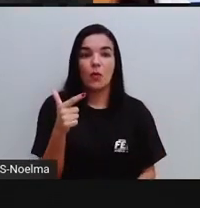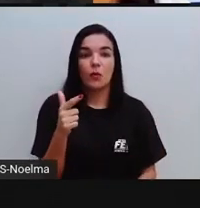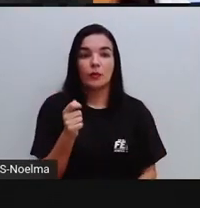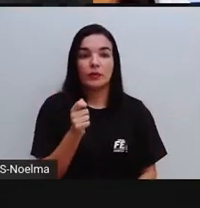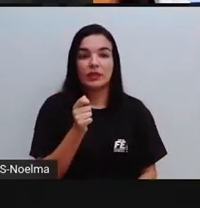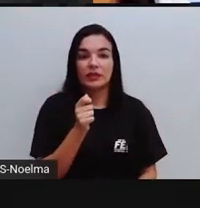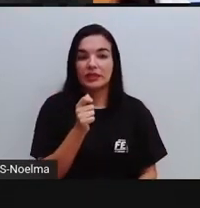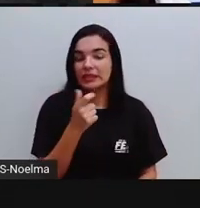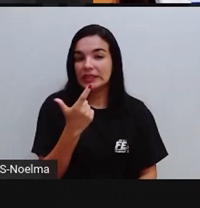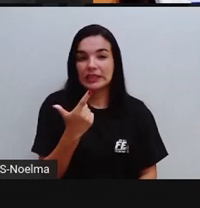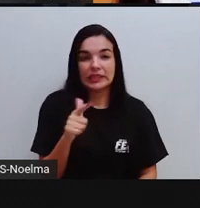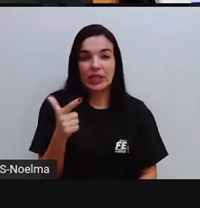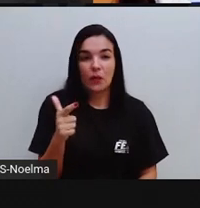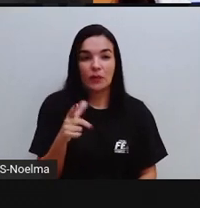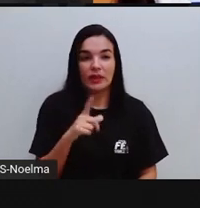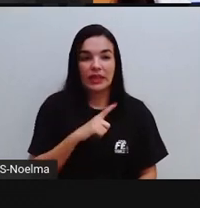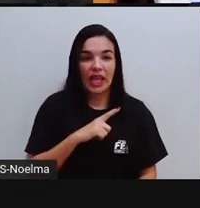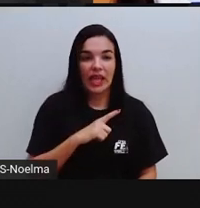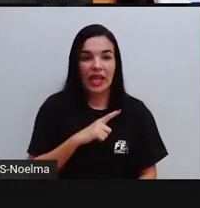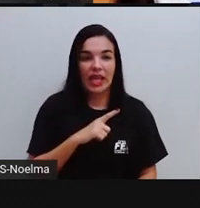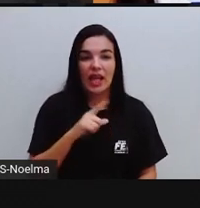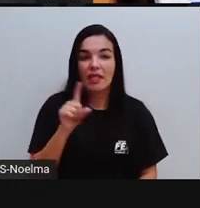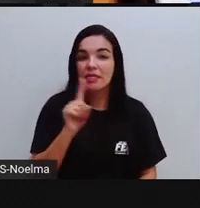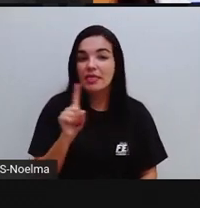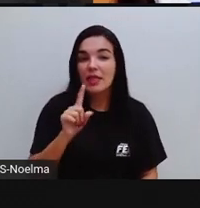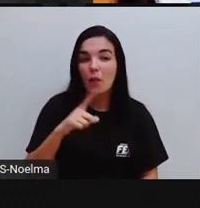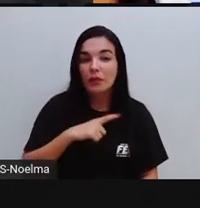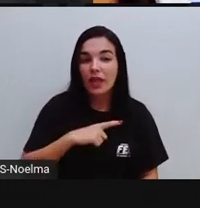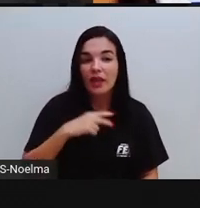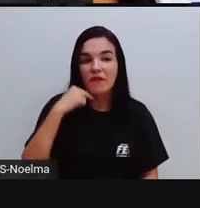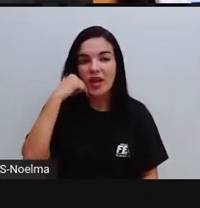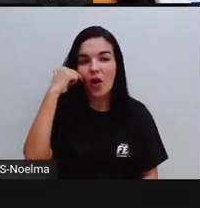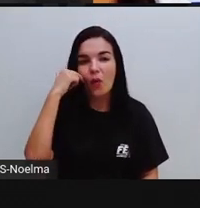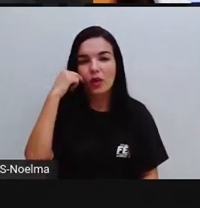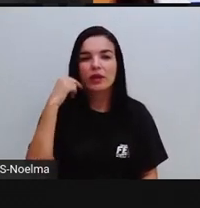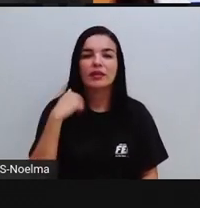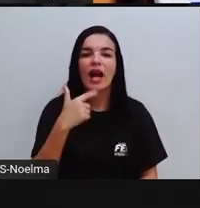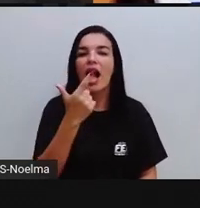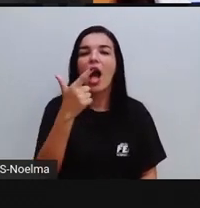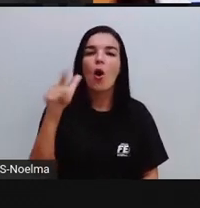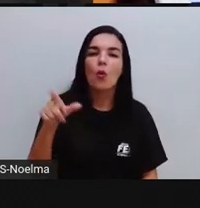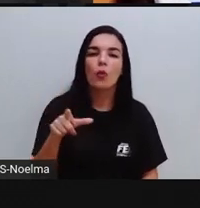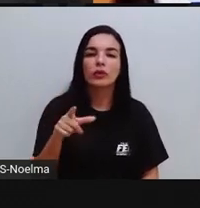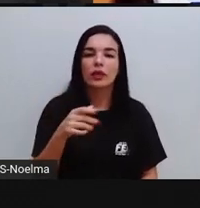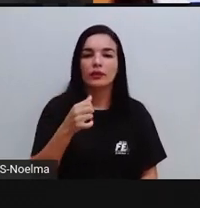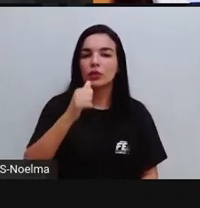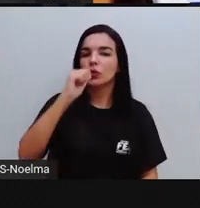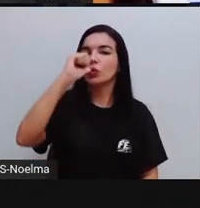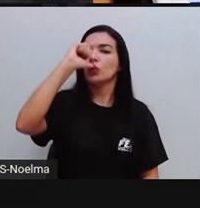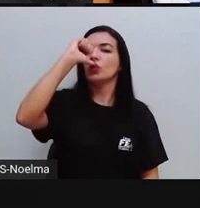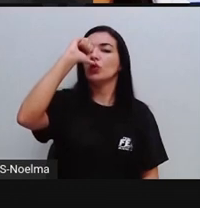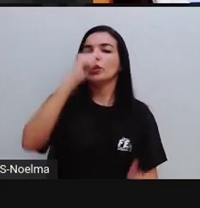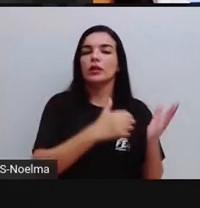esse verbo ter, está no imperativo. Olha essa outra propaganda aqui da Activia, né, do Danone Activia.